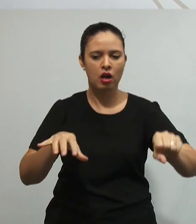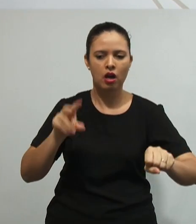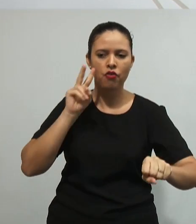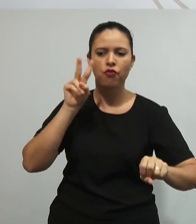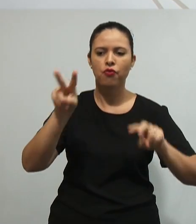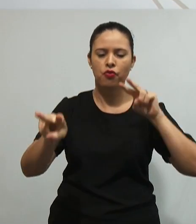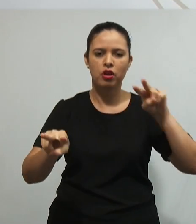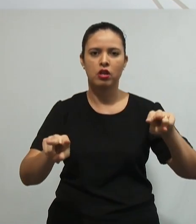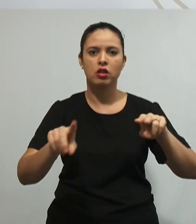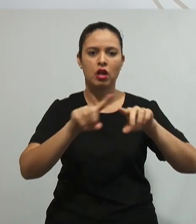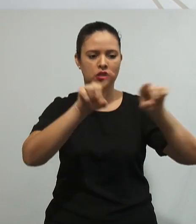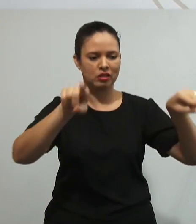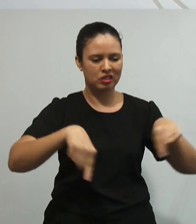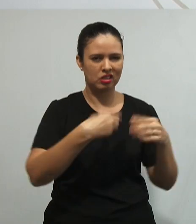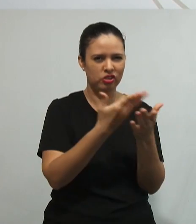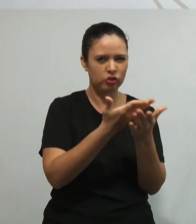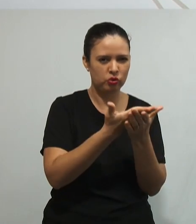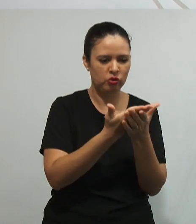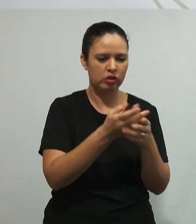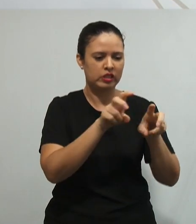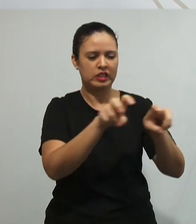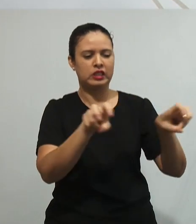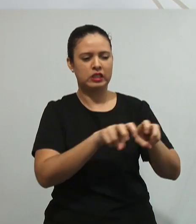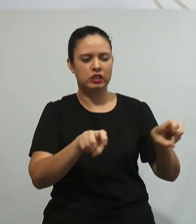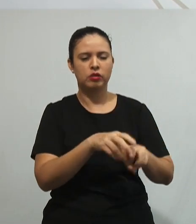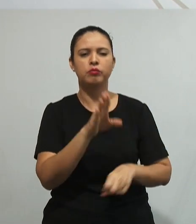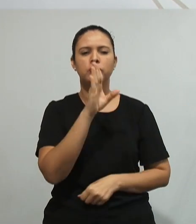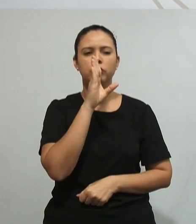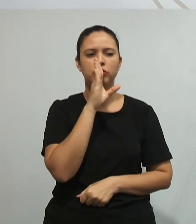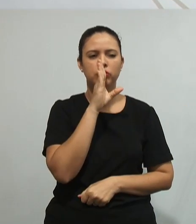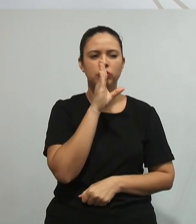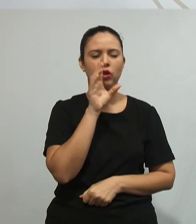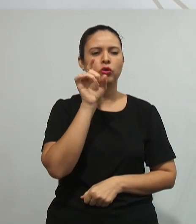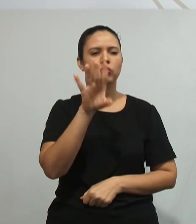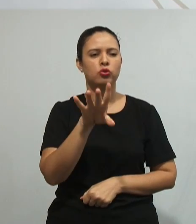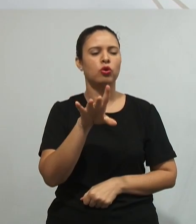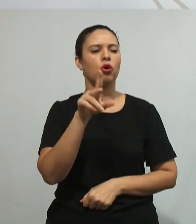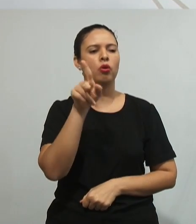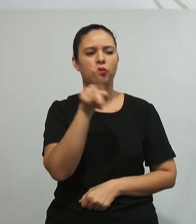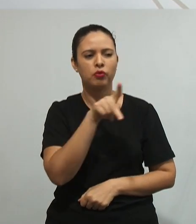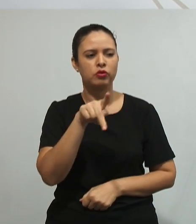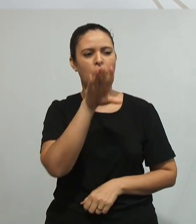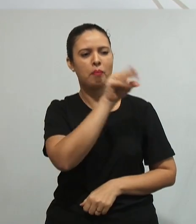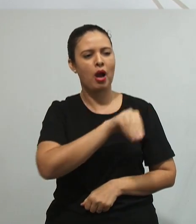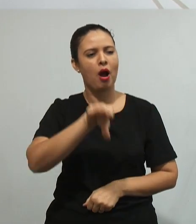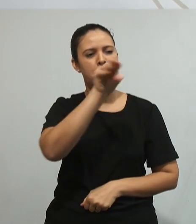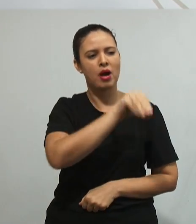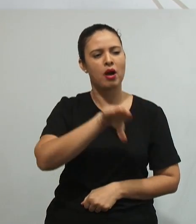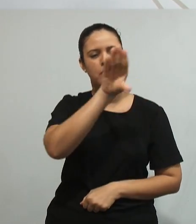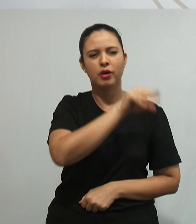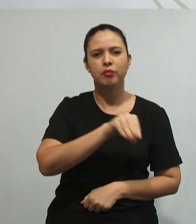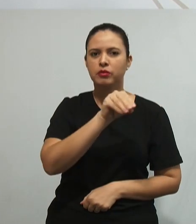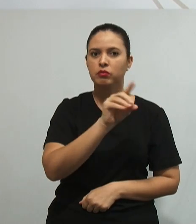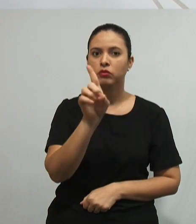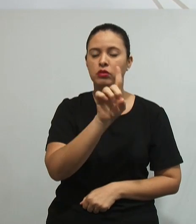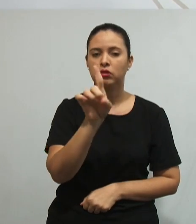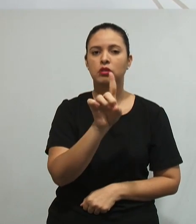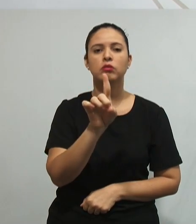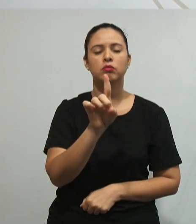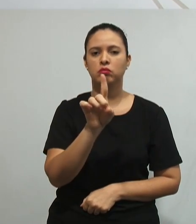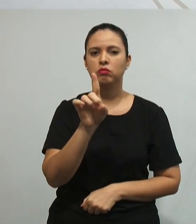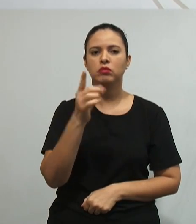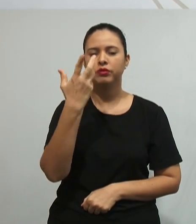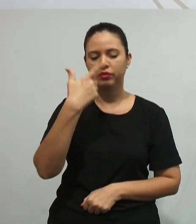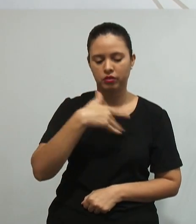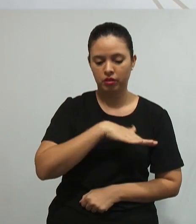sala de aula não pode ser aquela sala com as crianças sentadas, ouvindo o professor narrador, dissertador, tão criticado pelo Paulo Freire. As crianças, elas estão